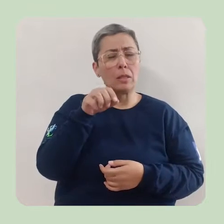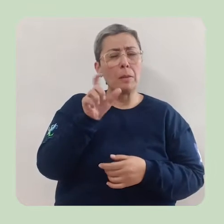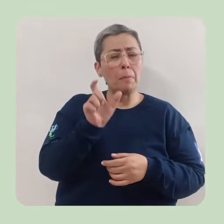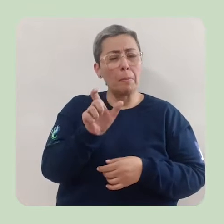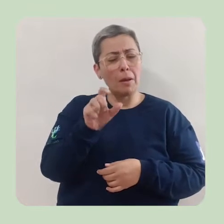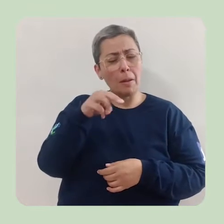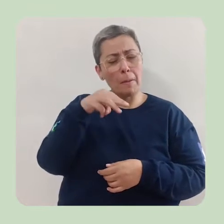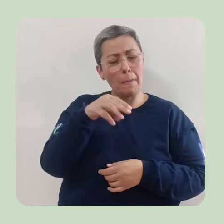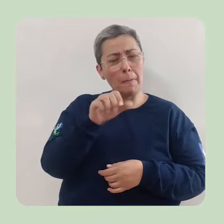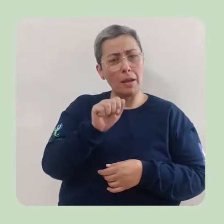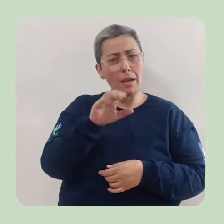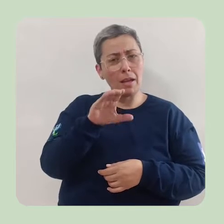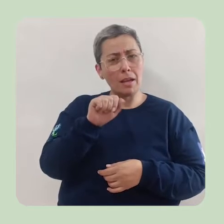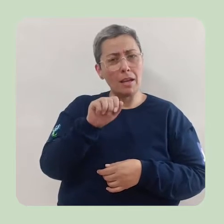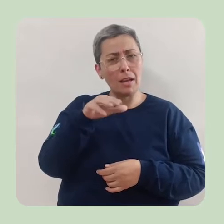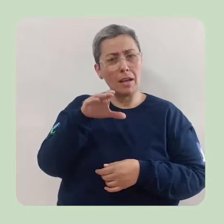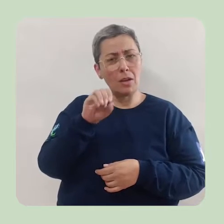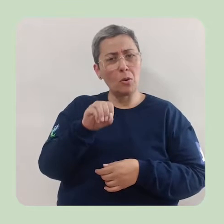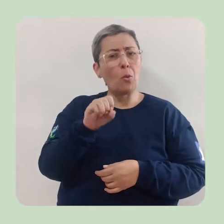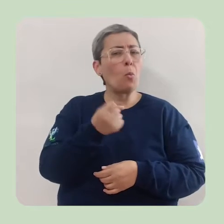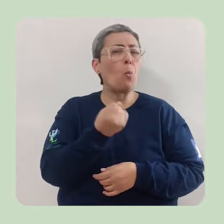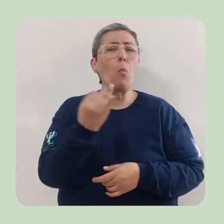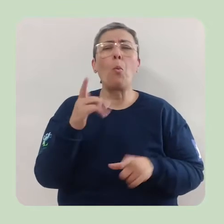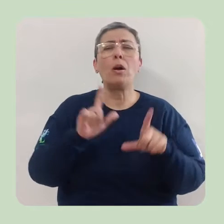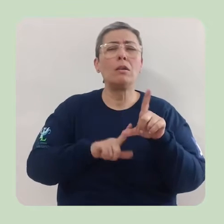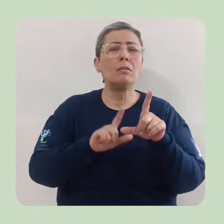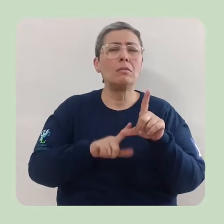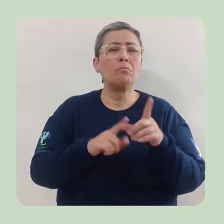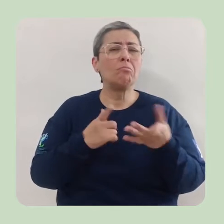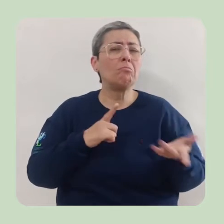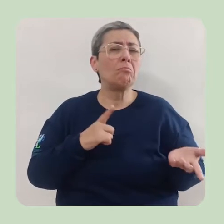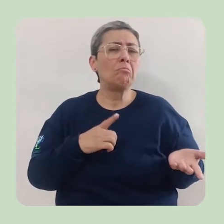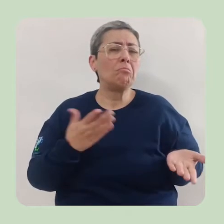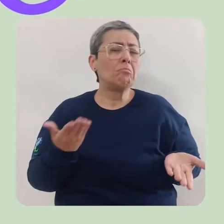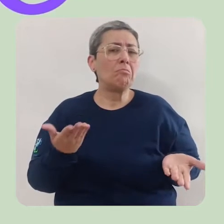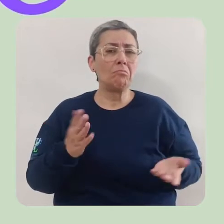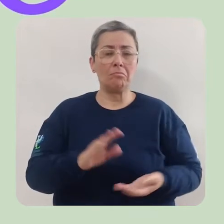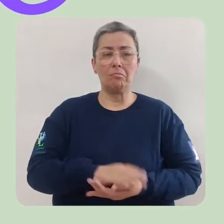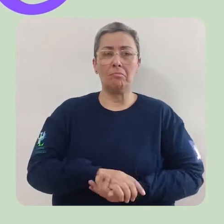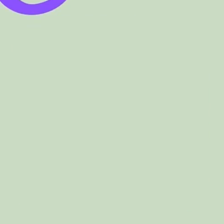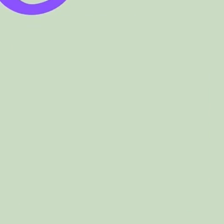Observando essa palavra, quantas letras tem a palavra macaco?